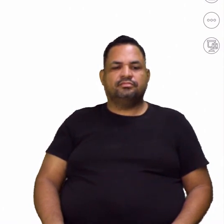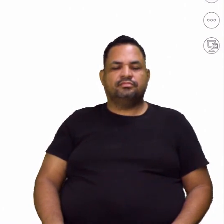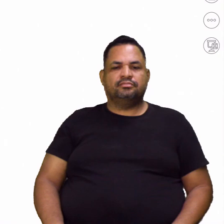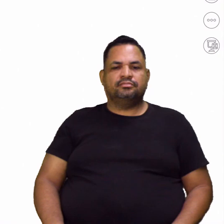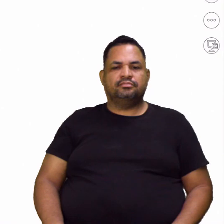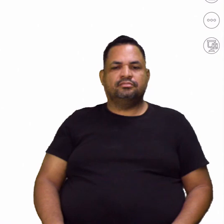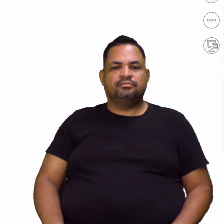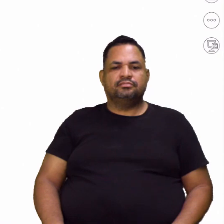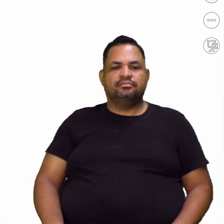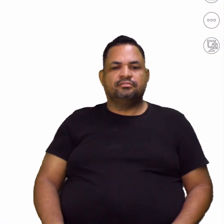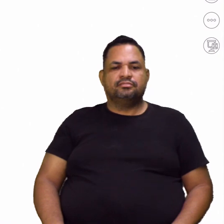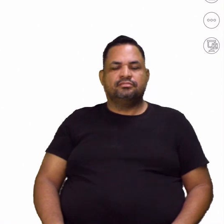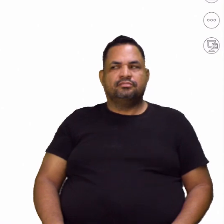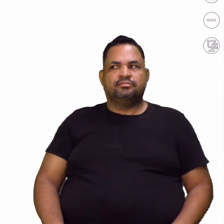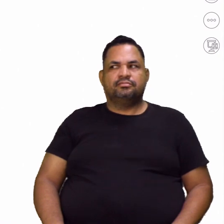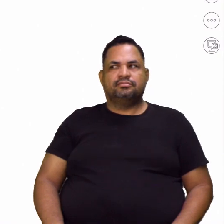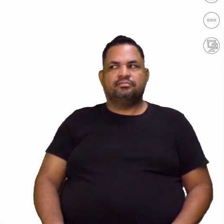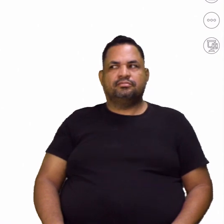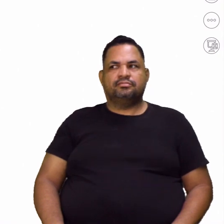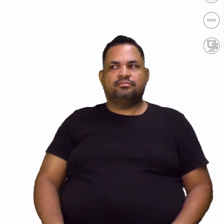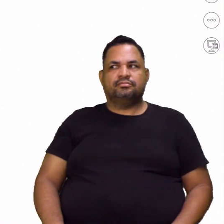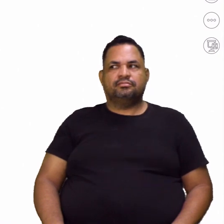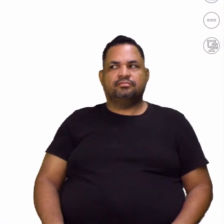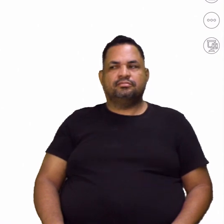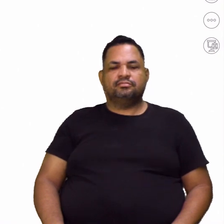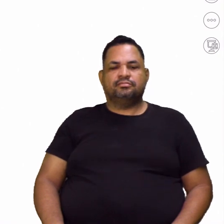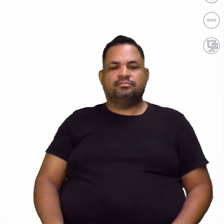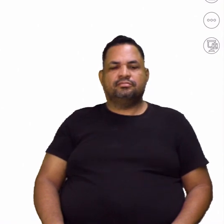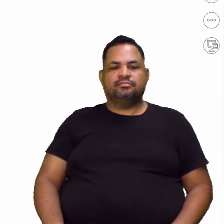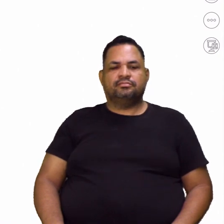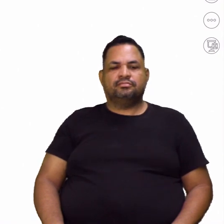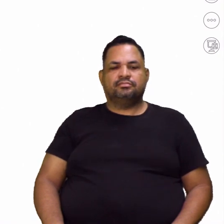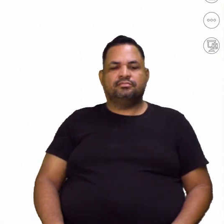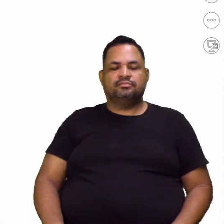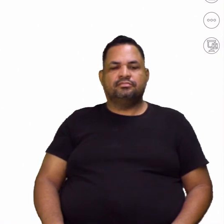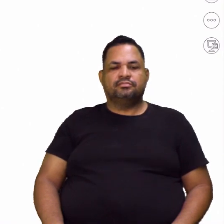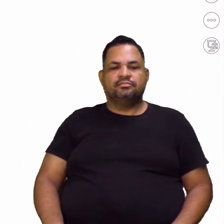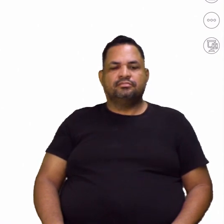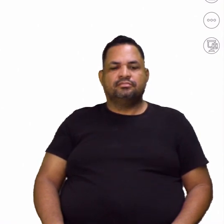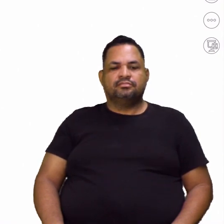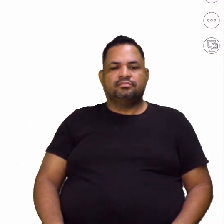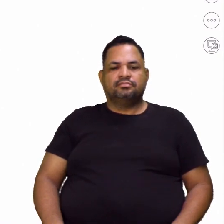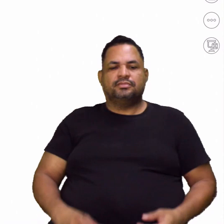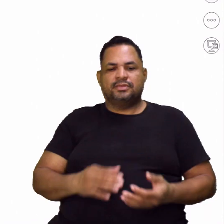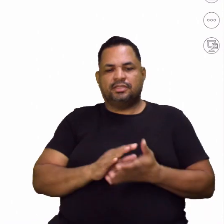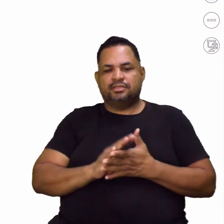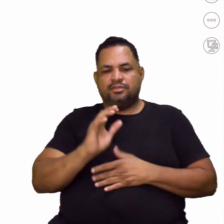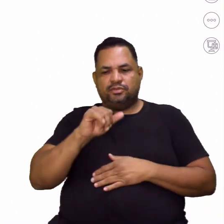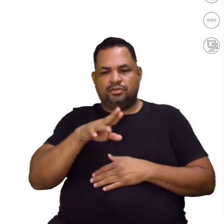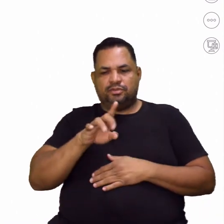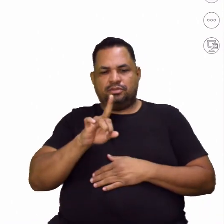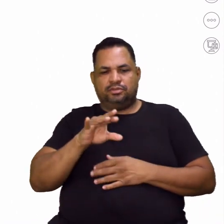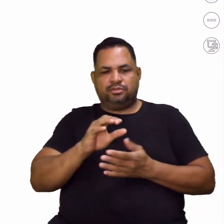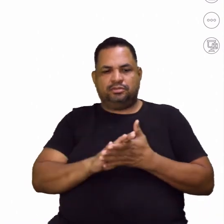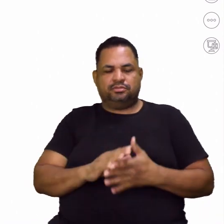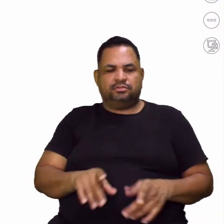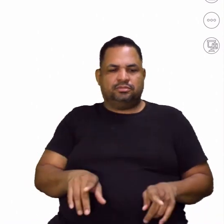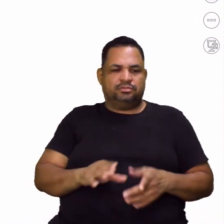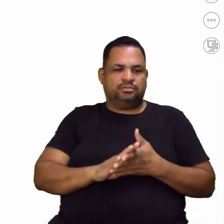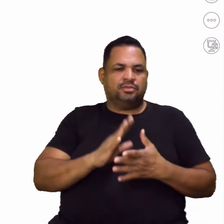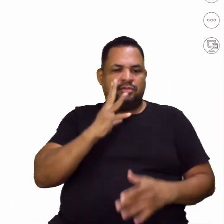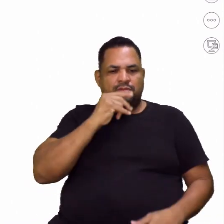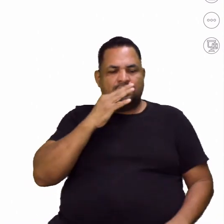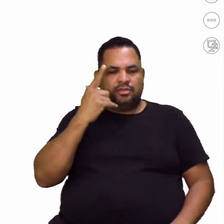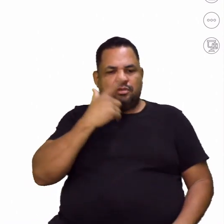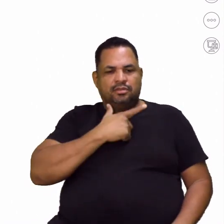aqui, que ainda veio aqui da questão do antônimo, tá? Que aqui, bonito